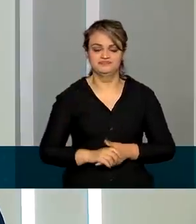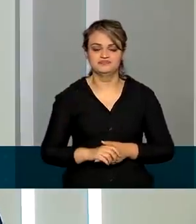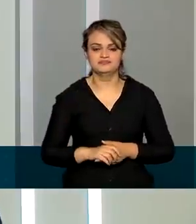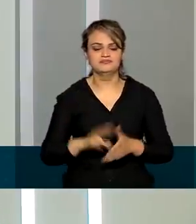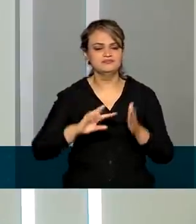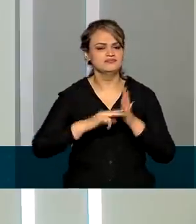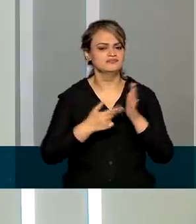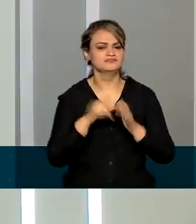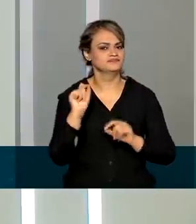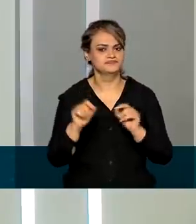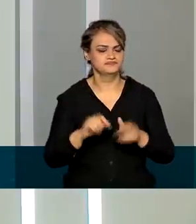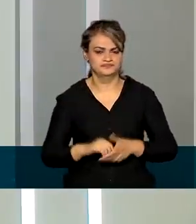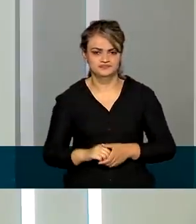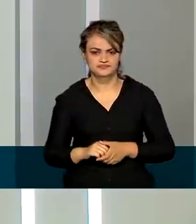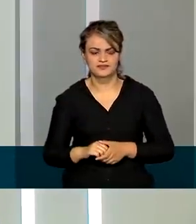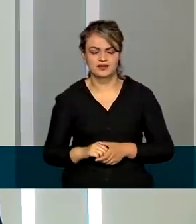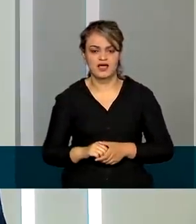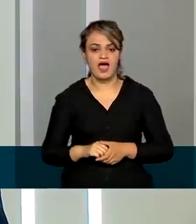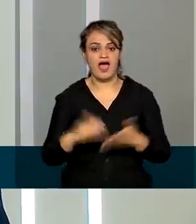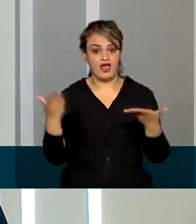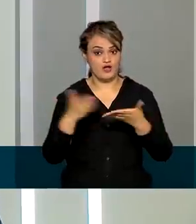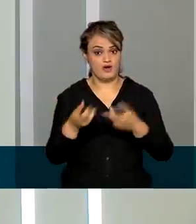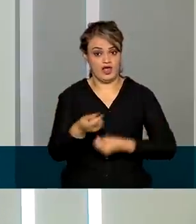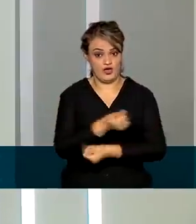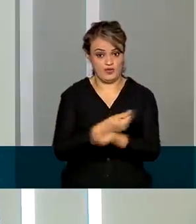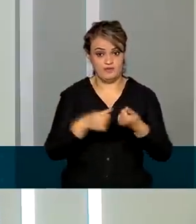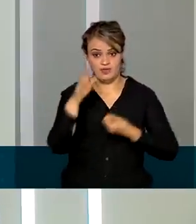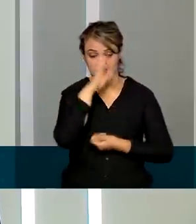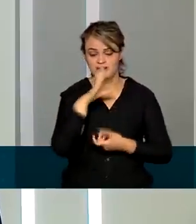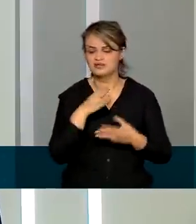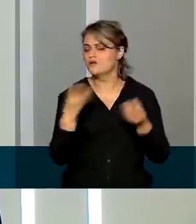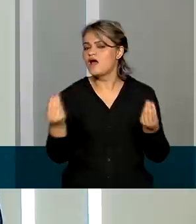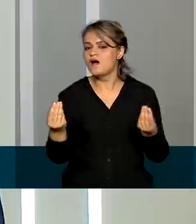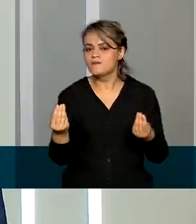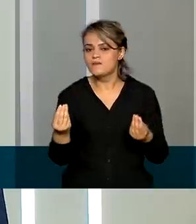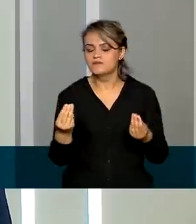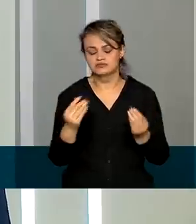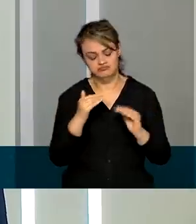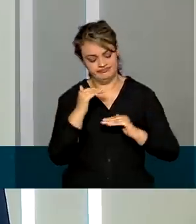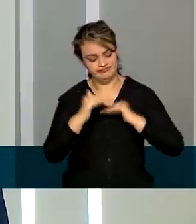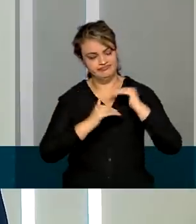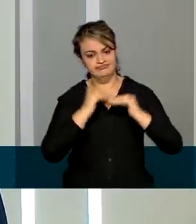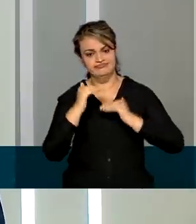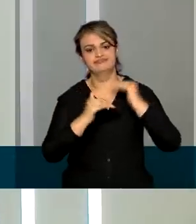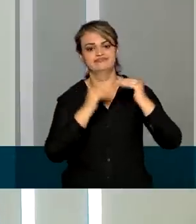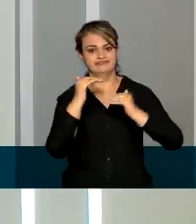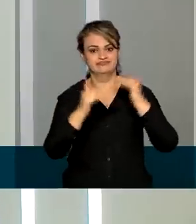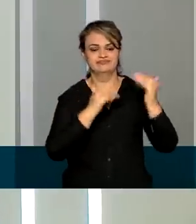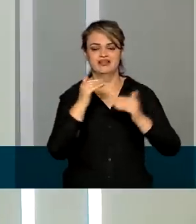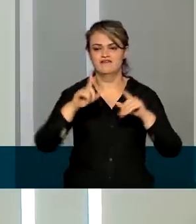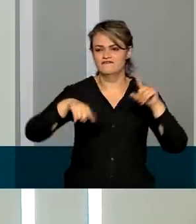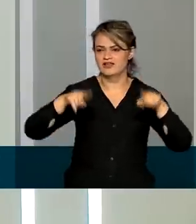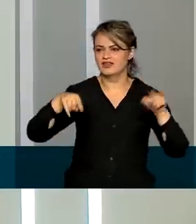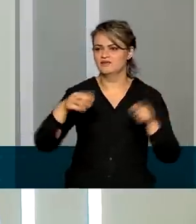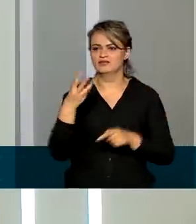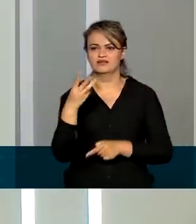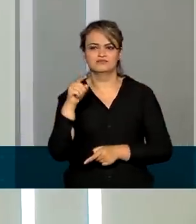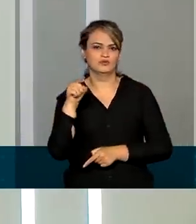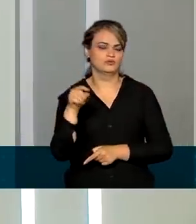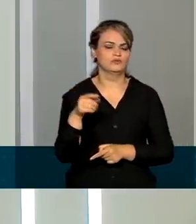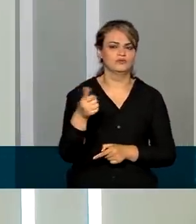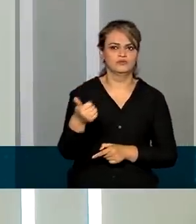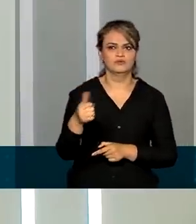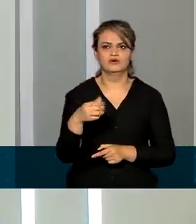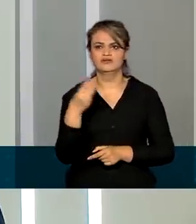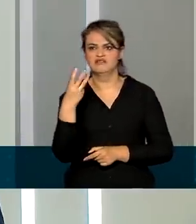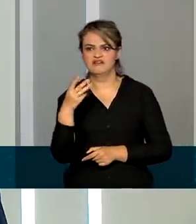claramente que agora a economia brasileira, além de estar em crescimento, com as previsões variando entre 3,1% e